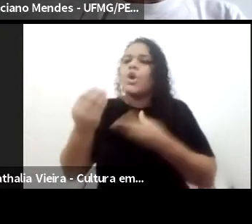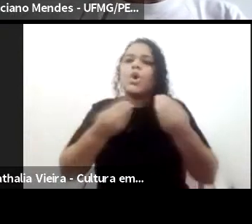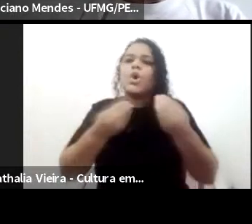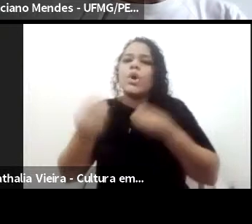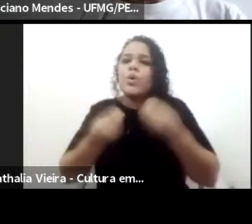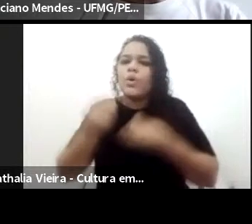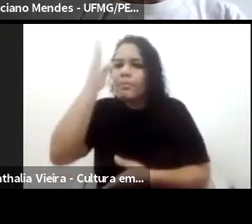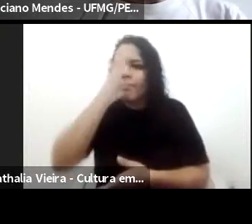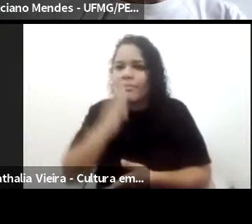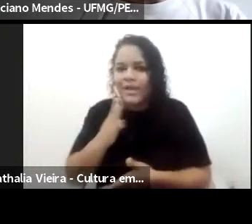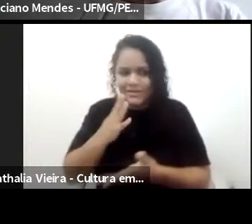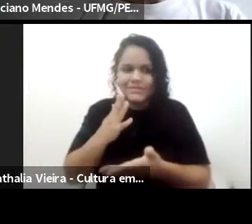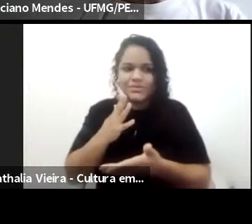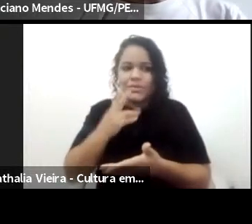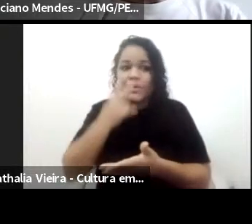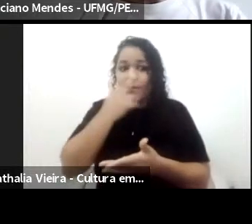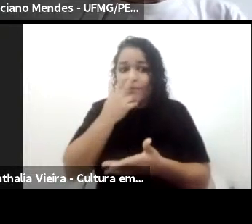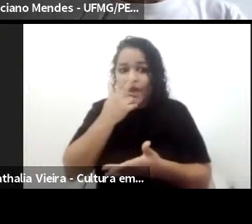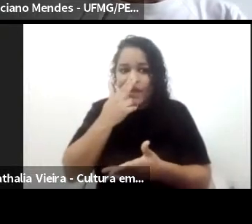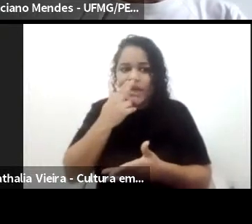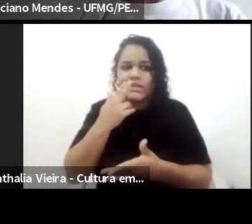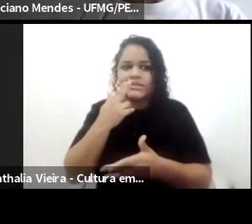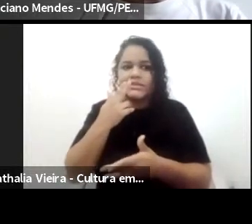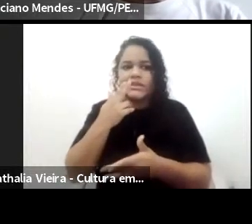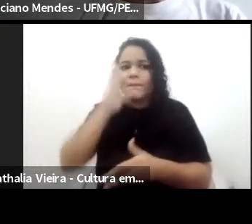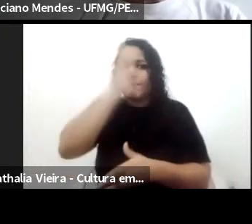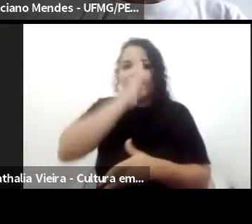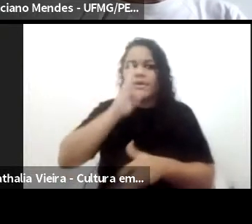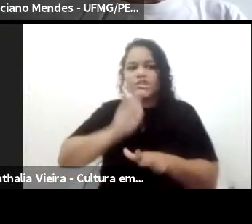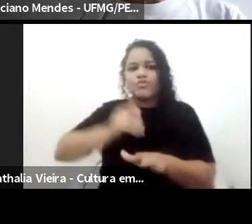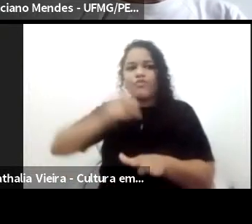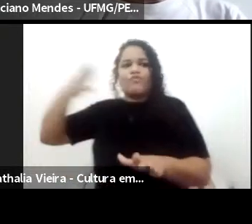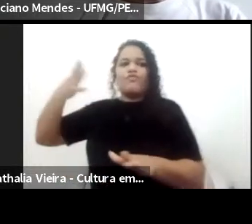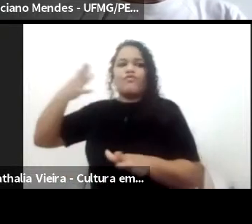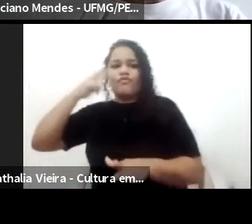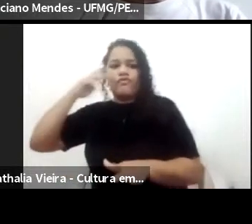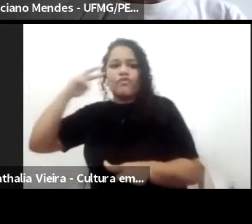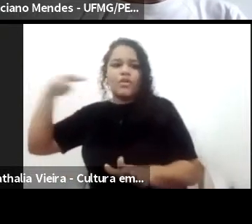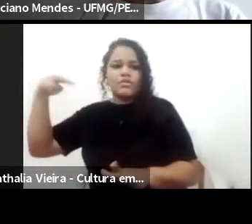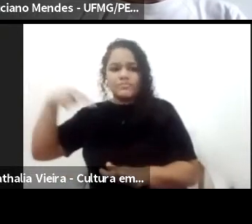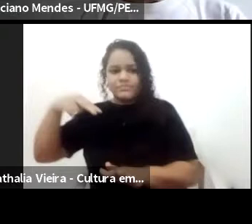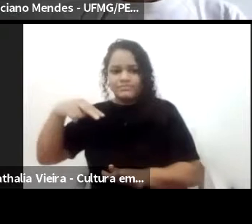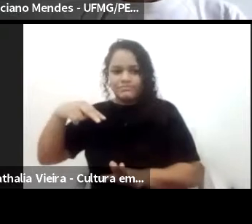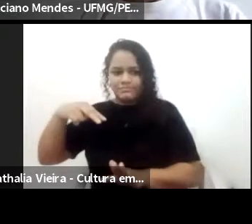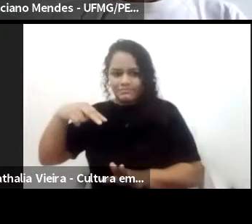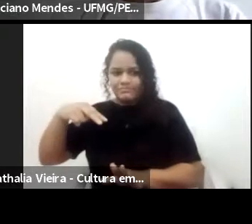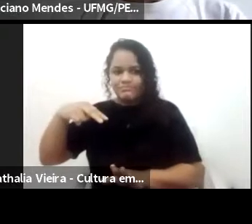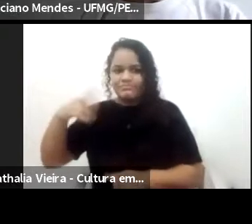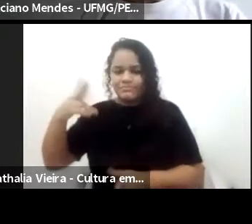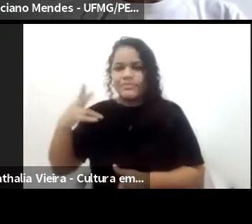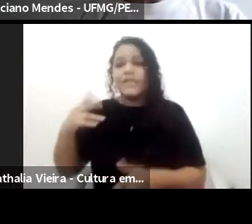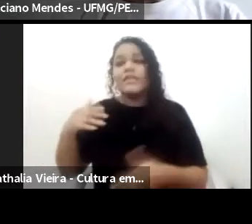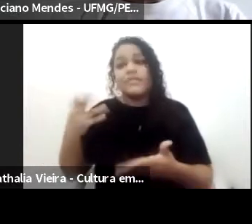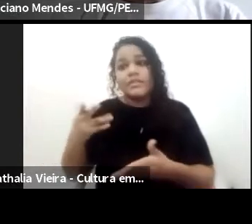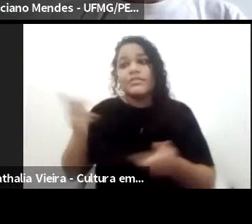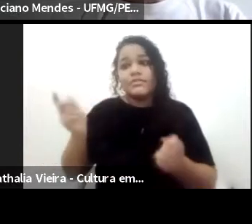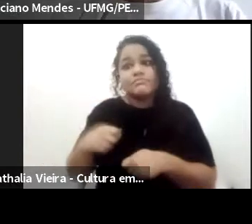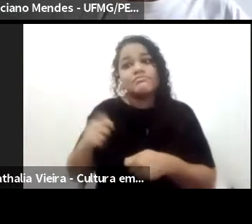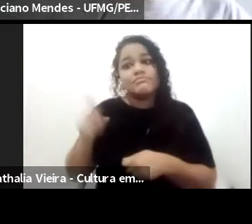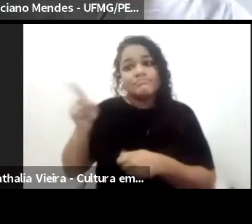de fora sobre o Brasil, como isso também se torna uma gama de fontes para a gente pensar esse Brasil